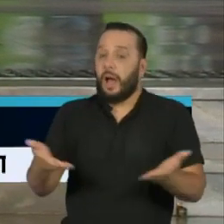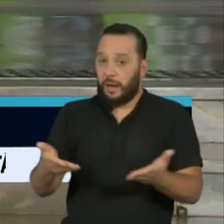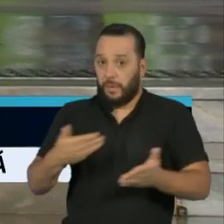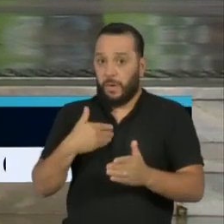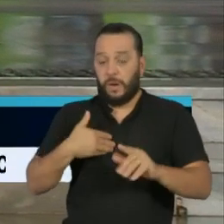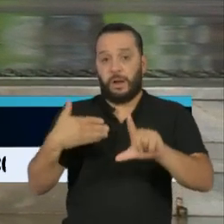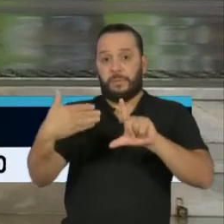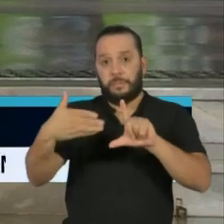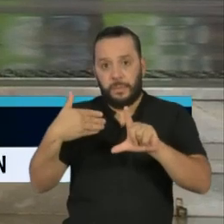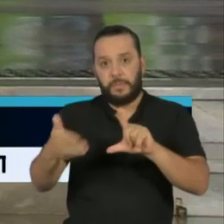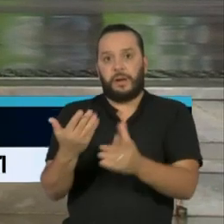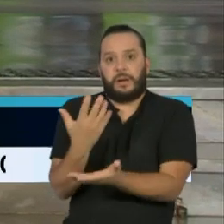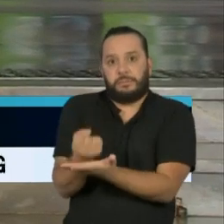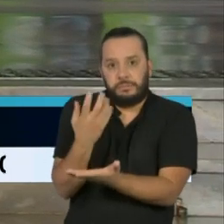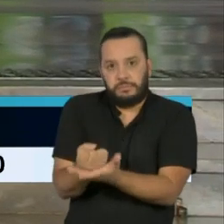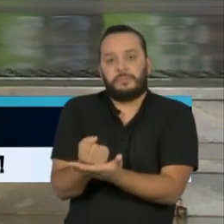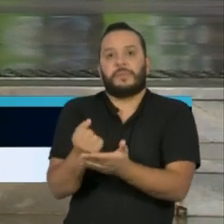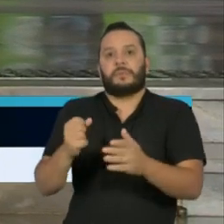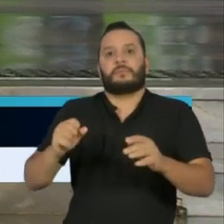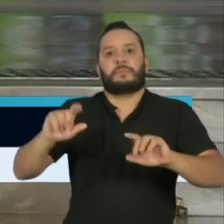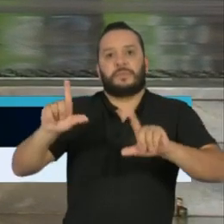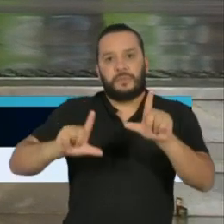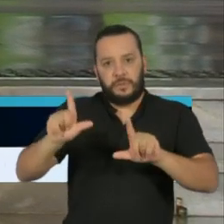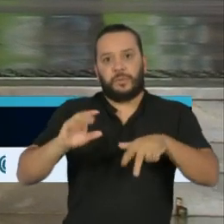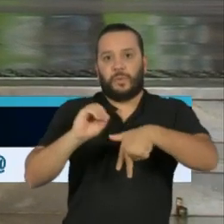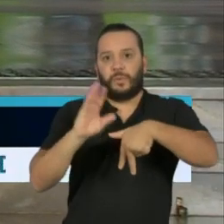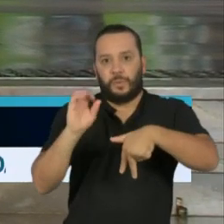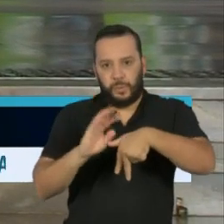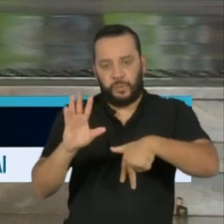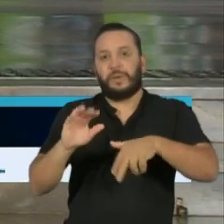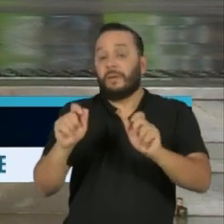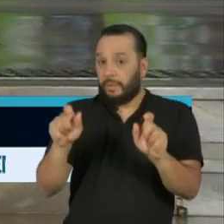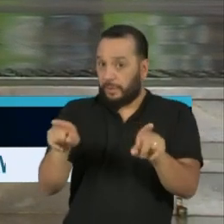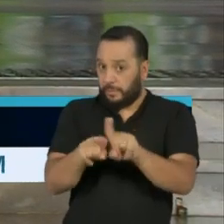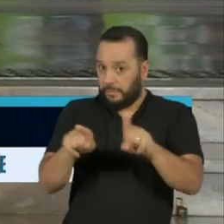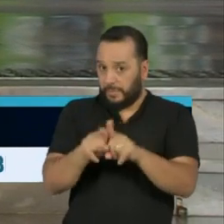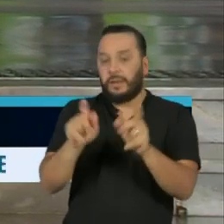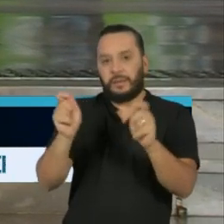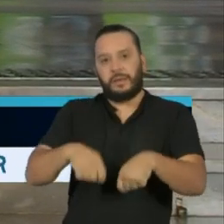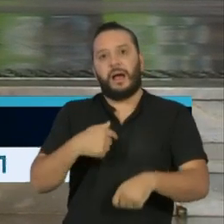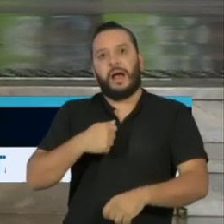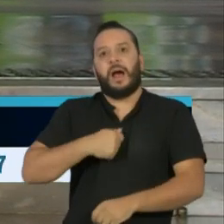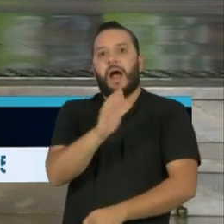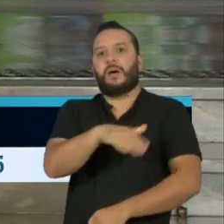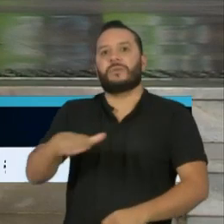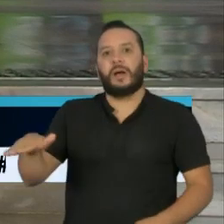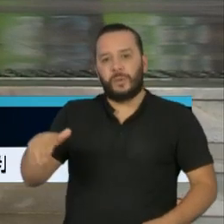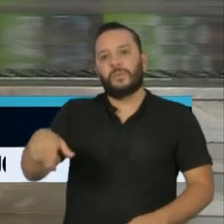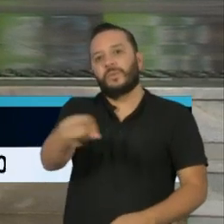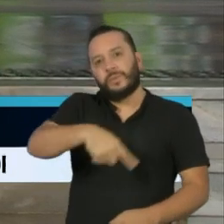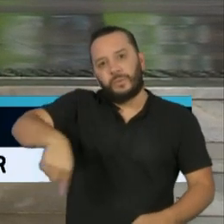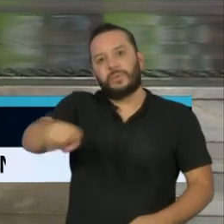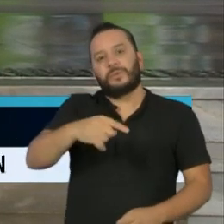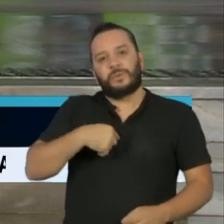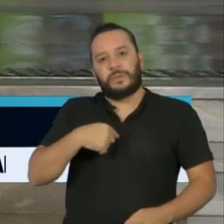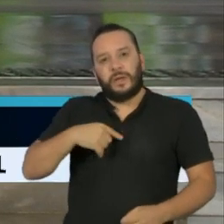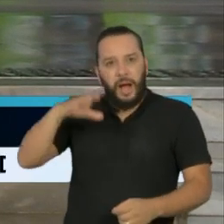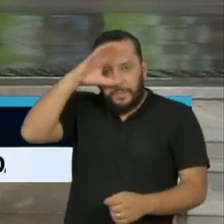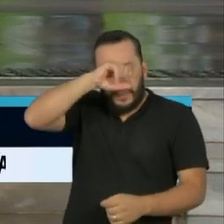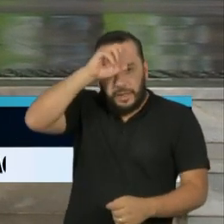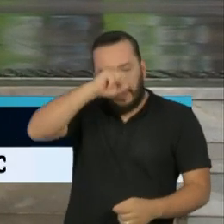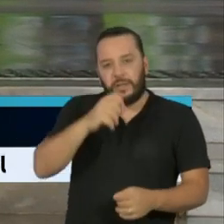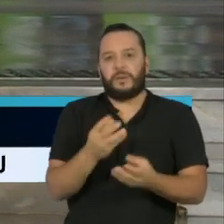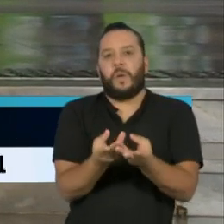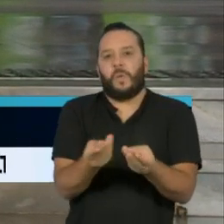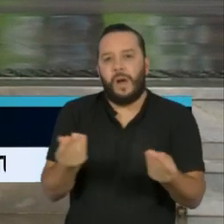e através da TV Cultura, vai permitir que os alunos da rede pública tenham acesso ao ensino, o ensino de qualidade